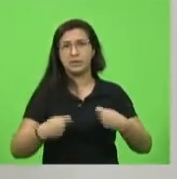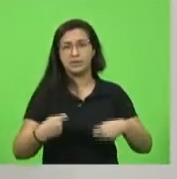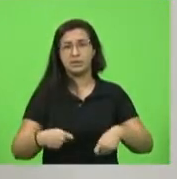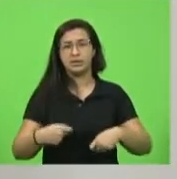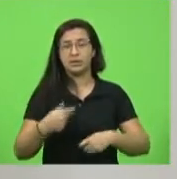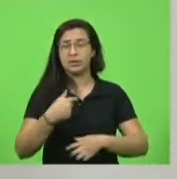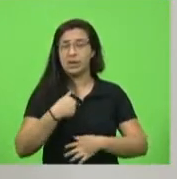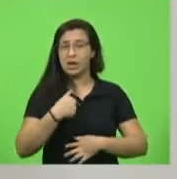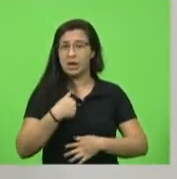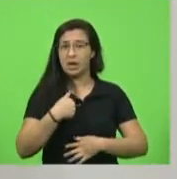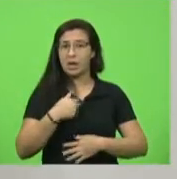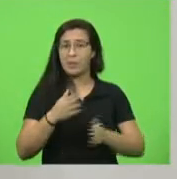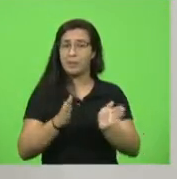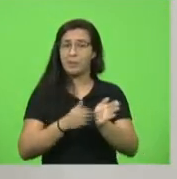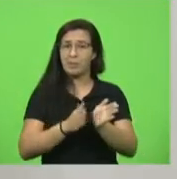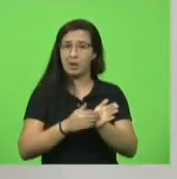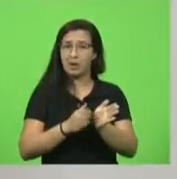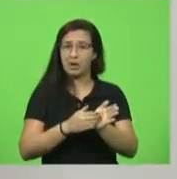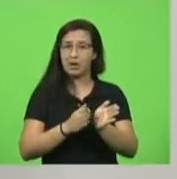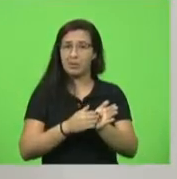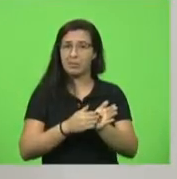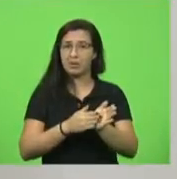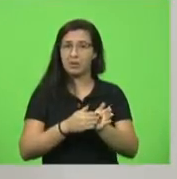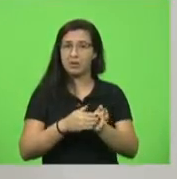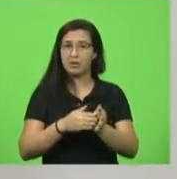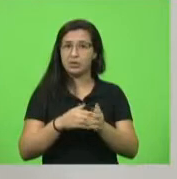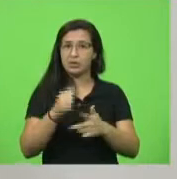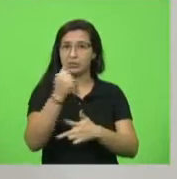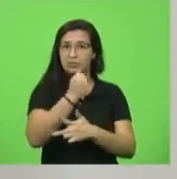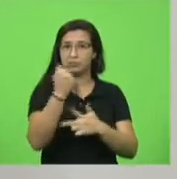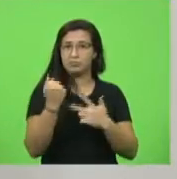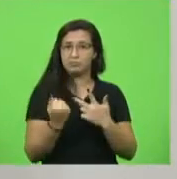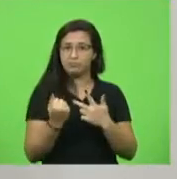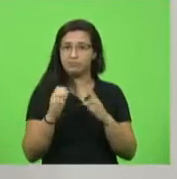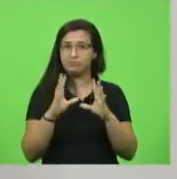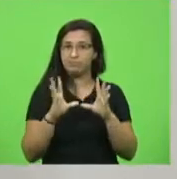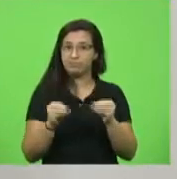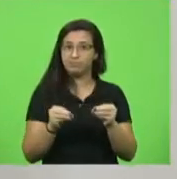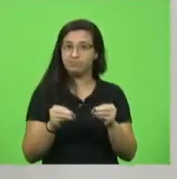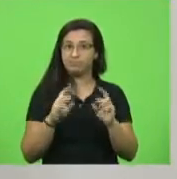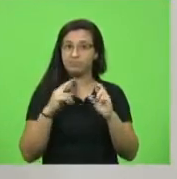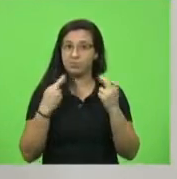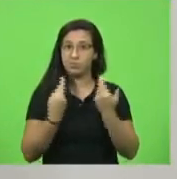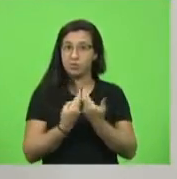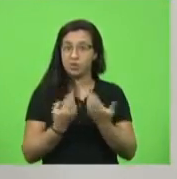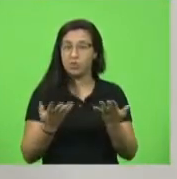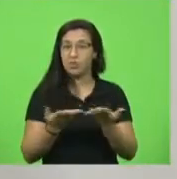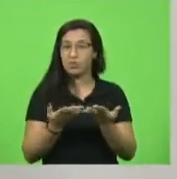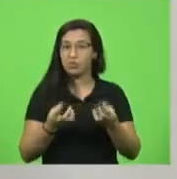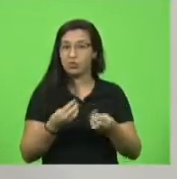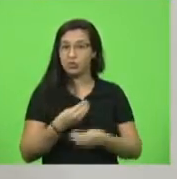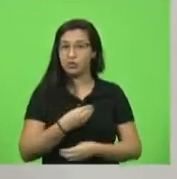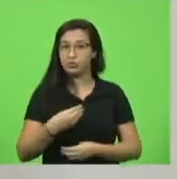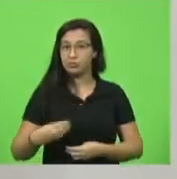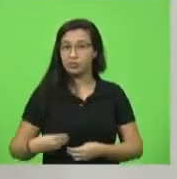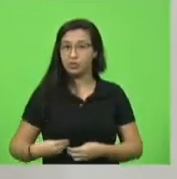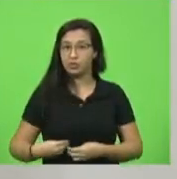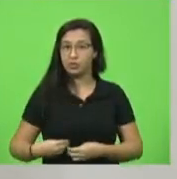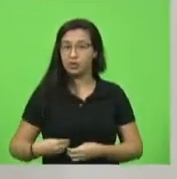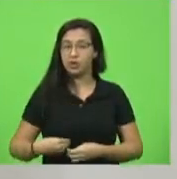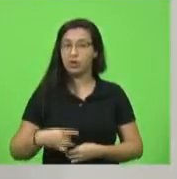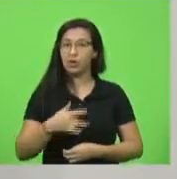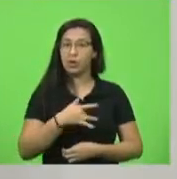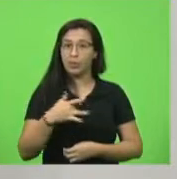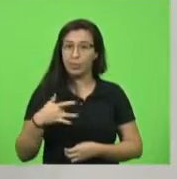gesto de parabenização aos poderes que se reúnem hoje, Ministério Público, prefeitos